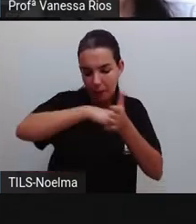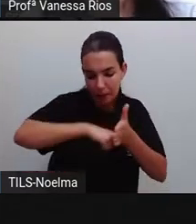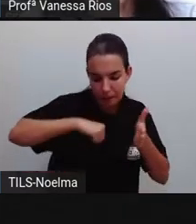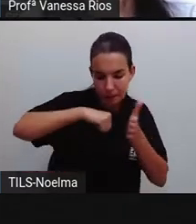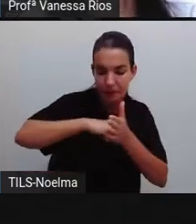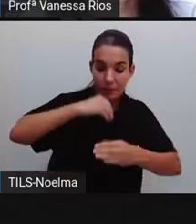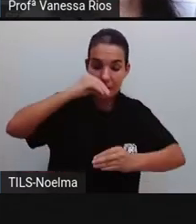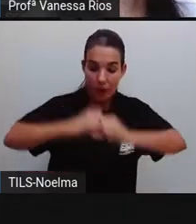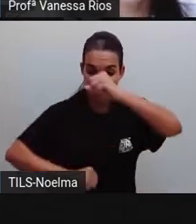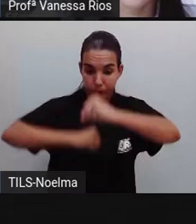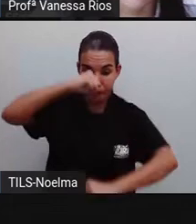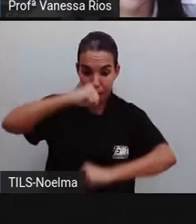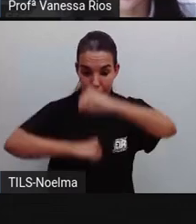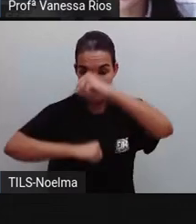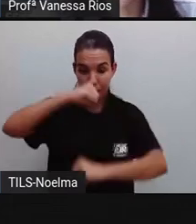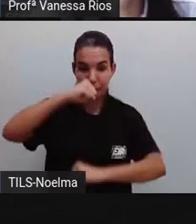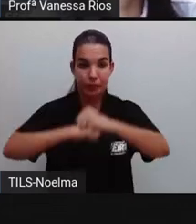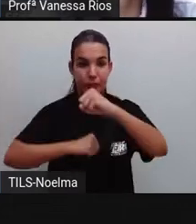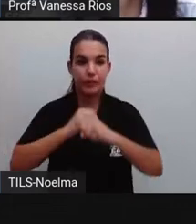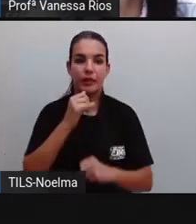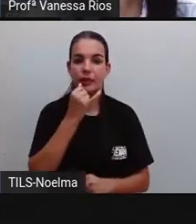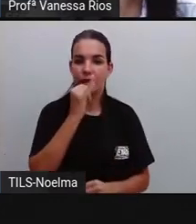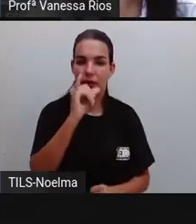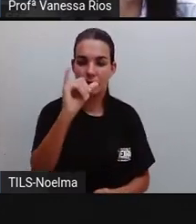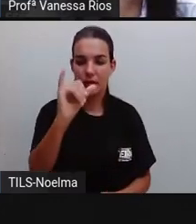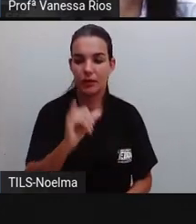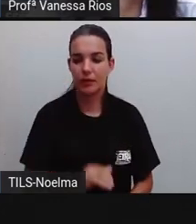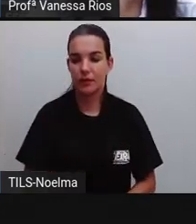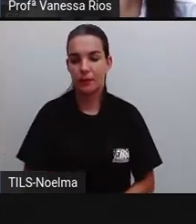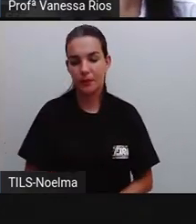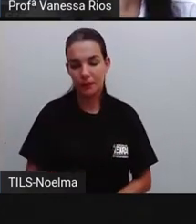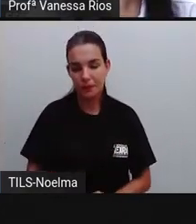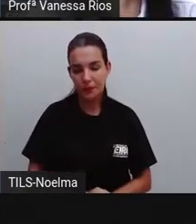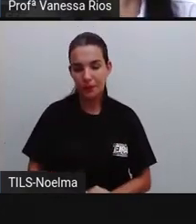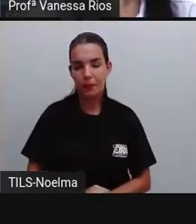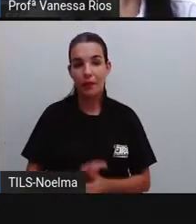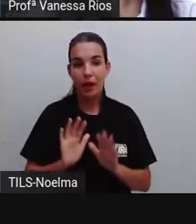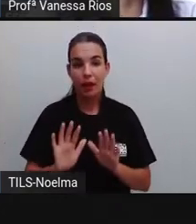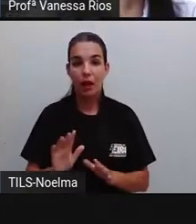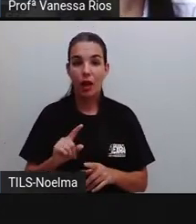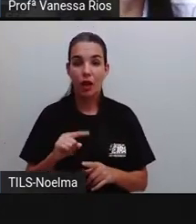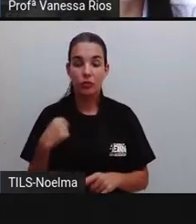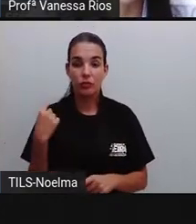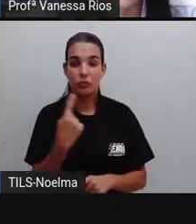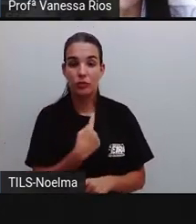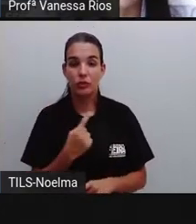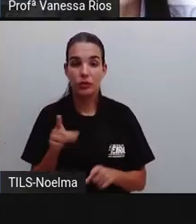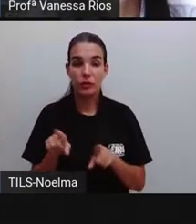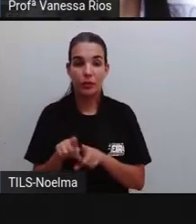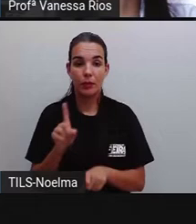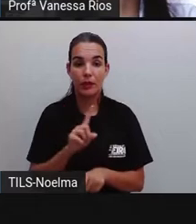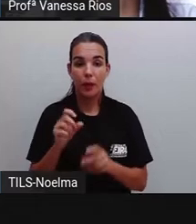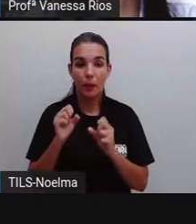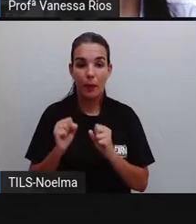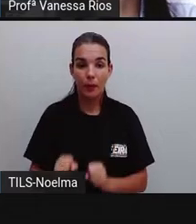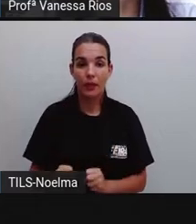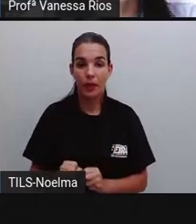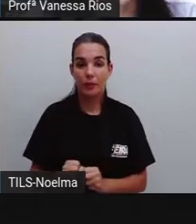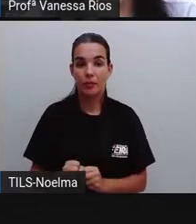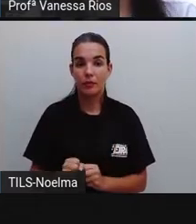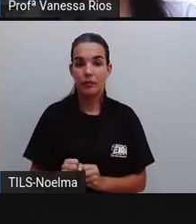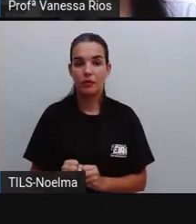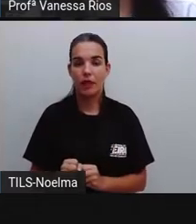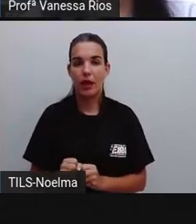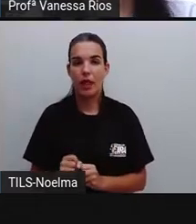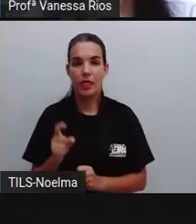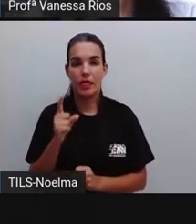de energia que geravam antes. Nós não podemos deixar de falar aí da energia das marés